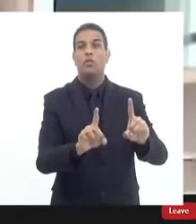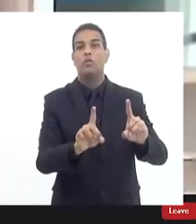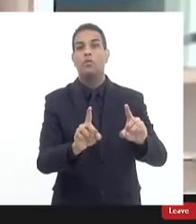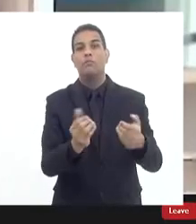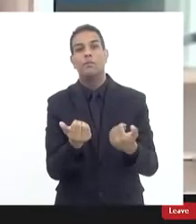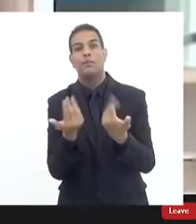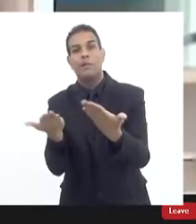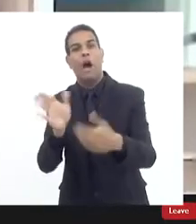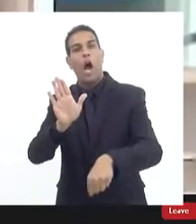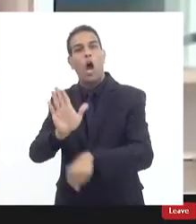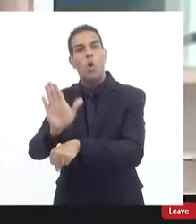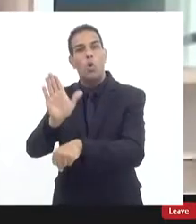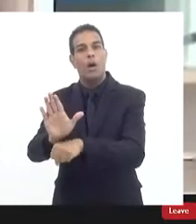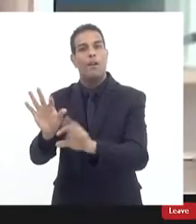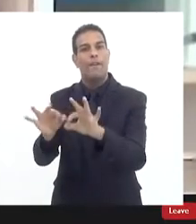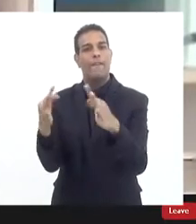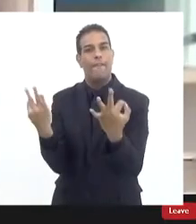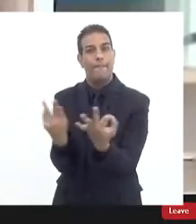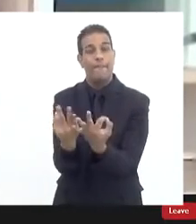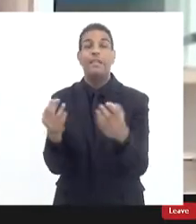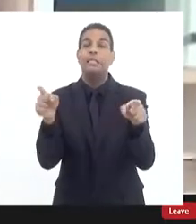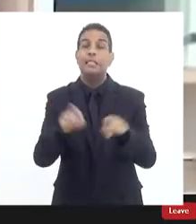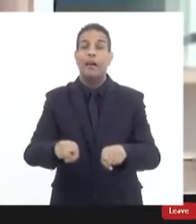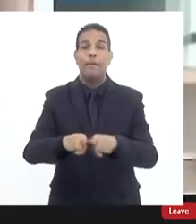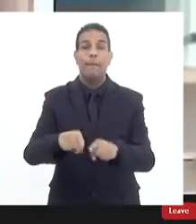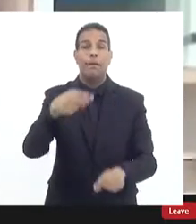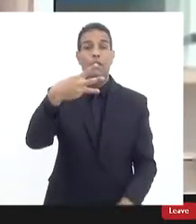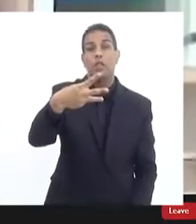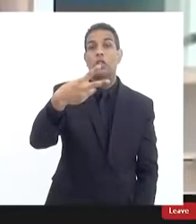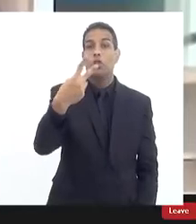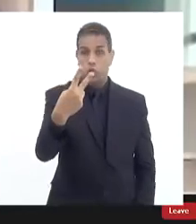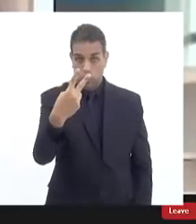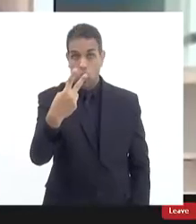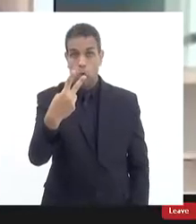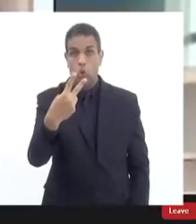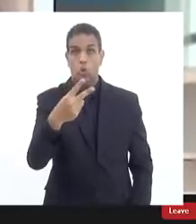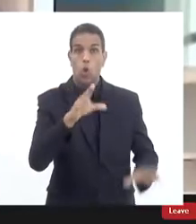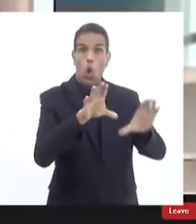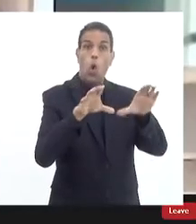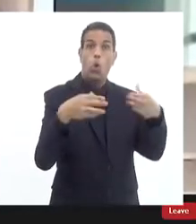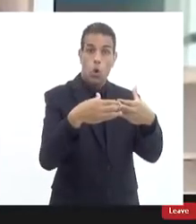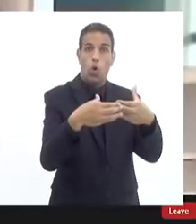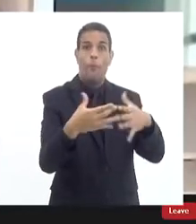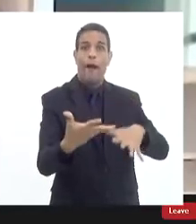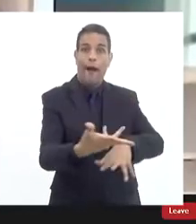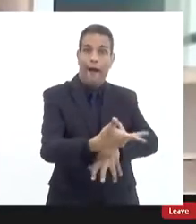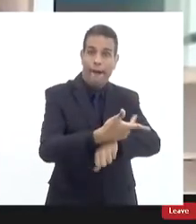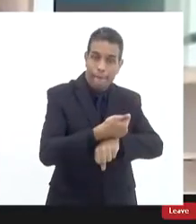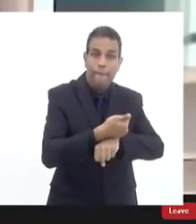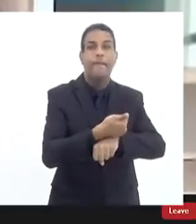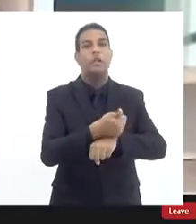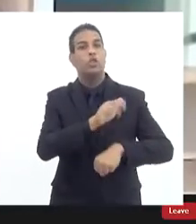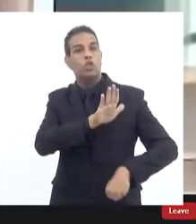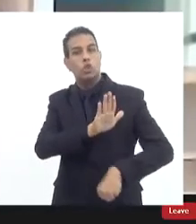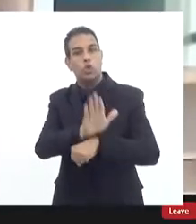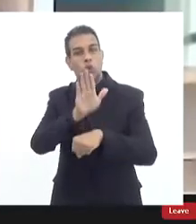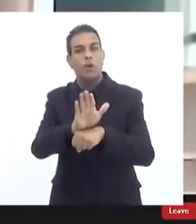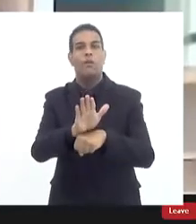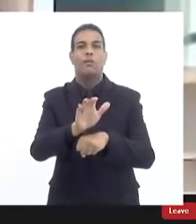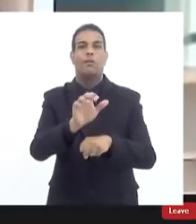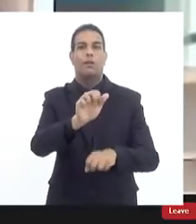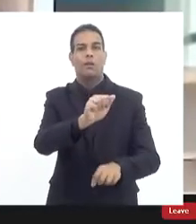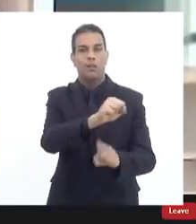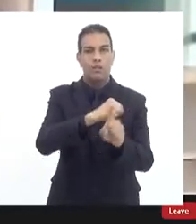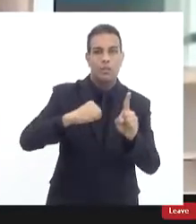e foram realizados 32 atendimentos pela equipe multidisciplinar e que conta com assistentes sociais e